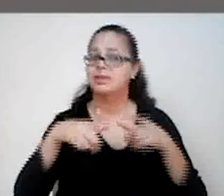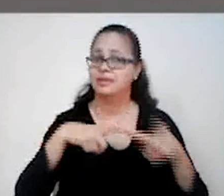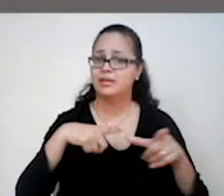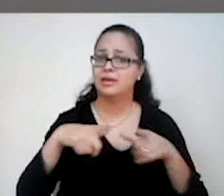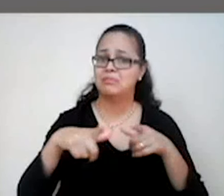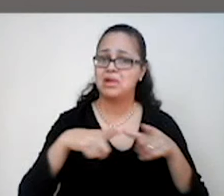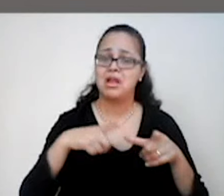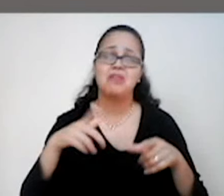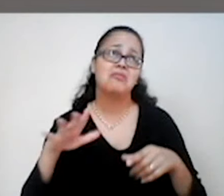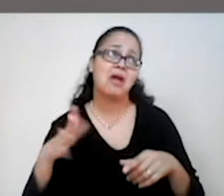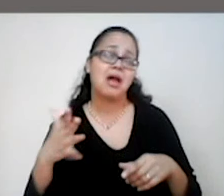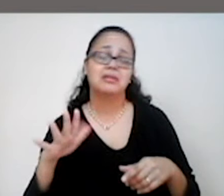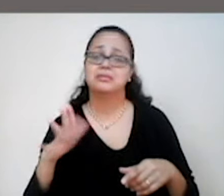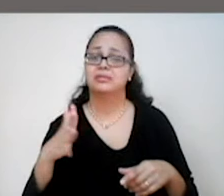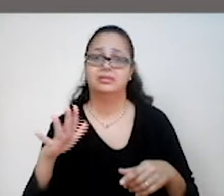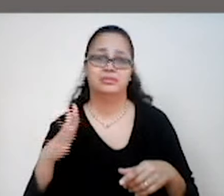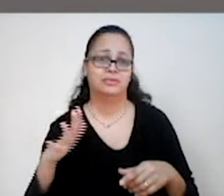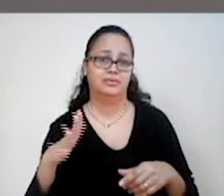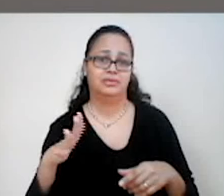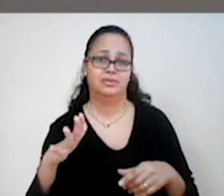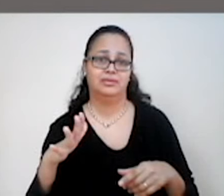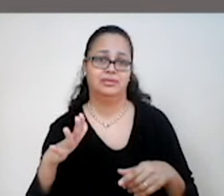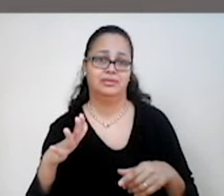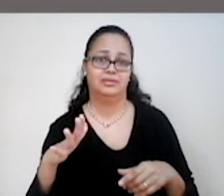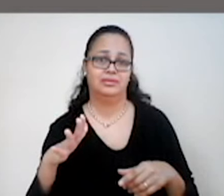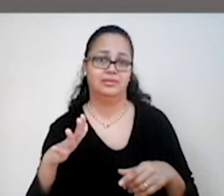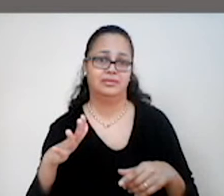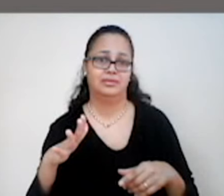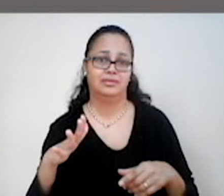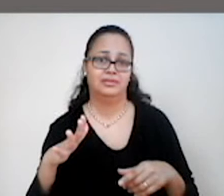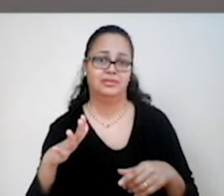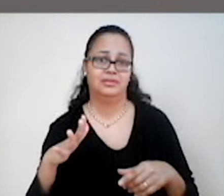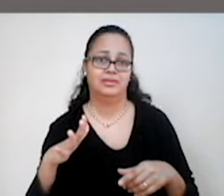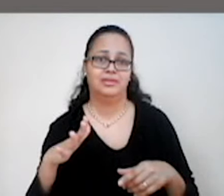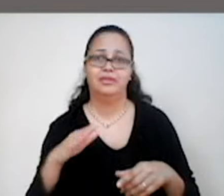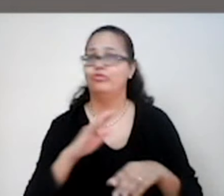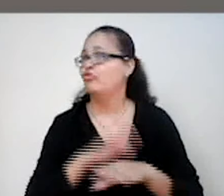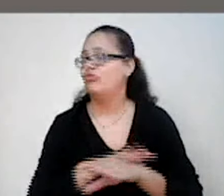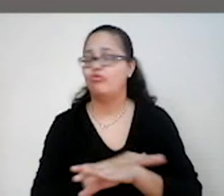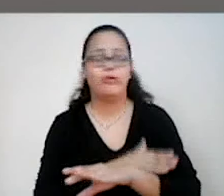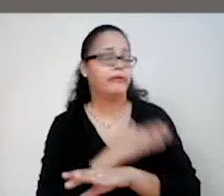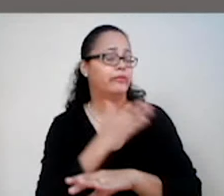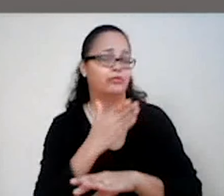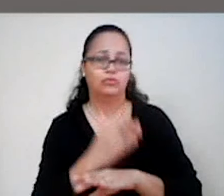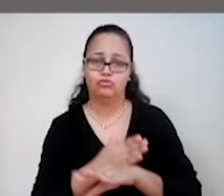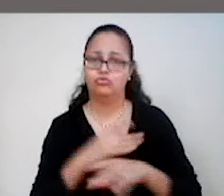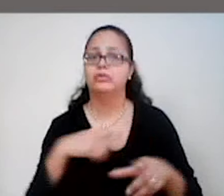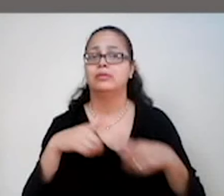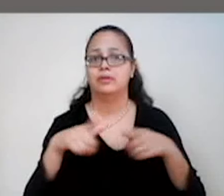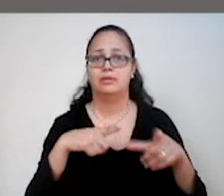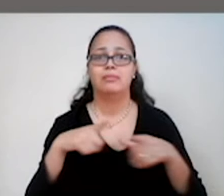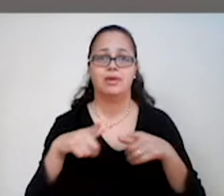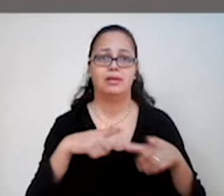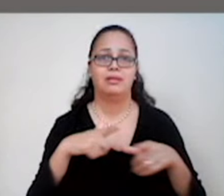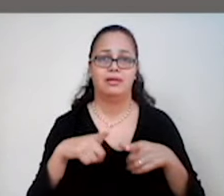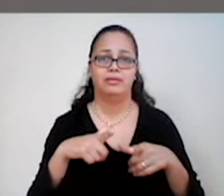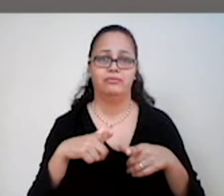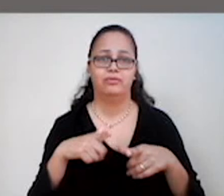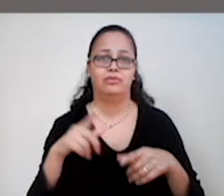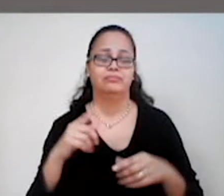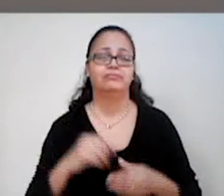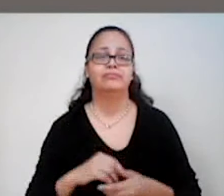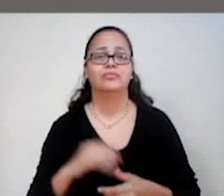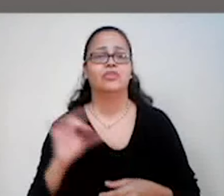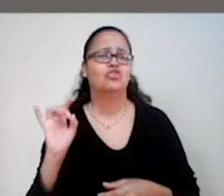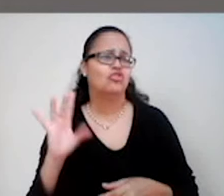eventualmente por jornada, né? Então, não era todo dia que trabalhavam. Eram contratados para trabalhar em determinado